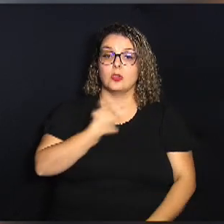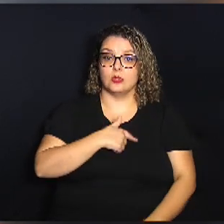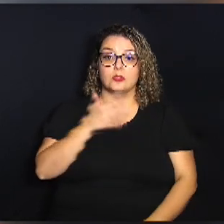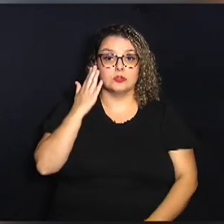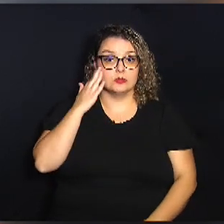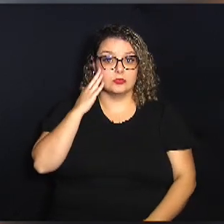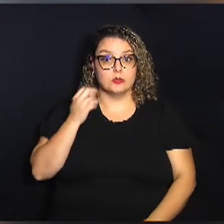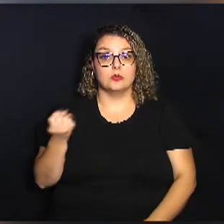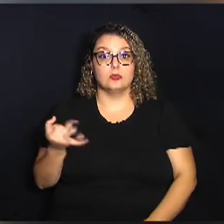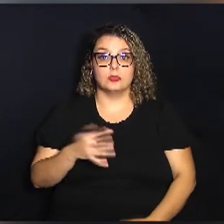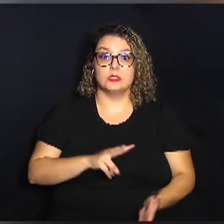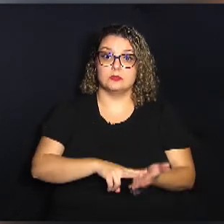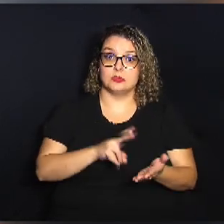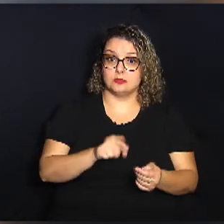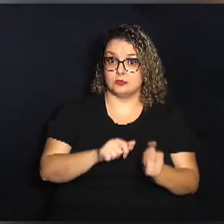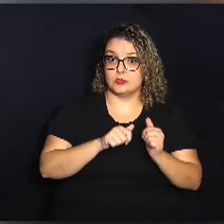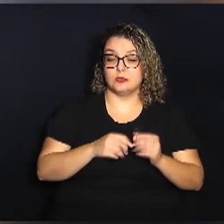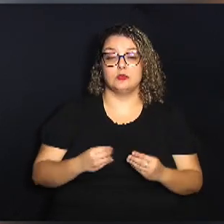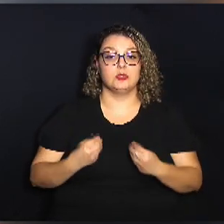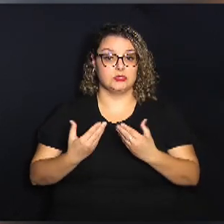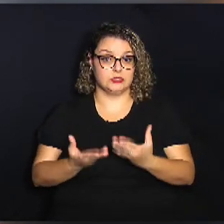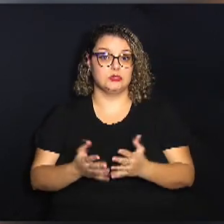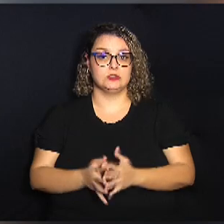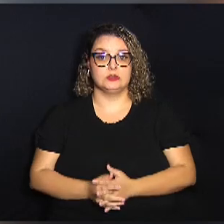vantagens e benefícios isso pode trazer